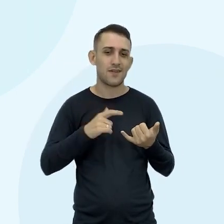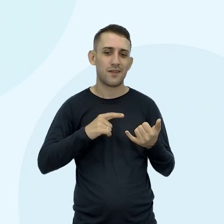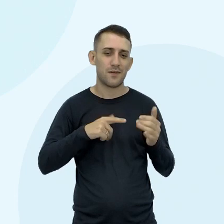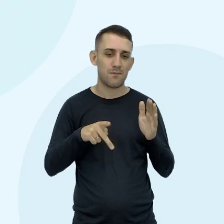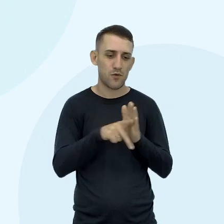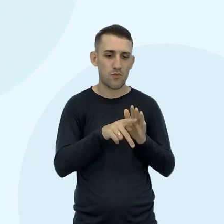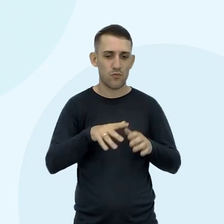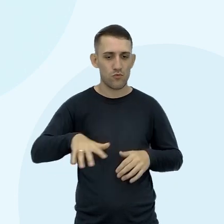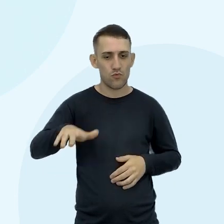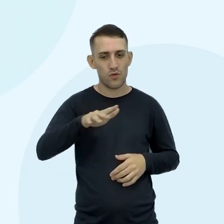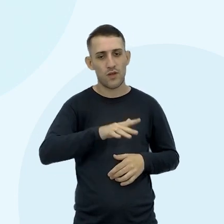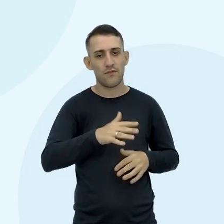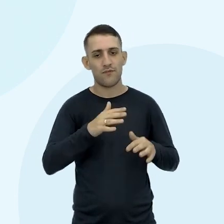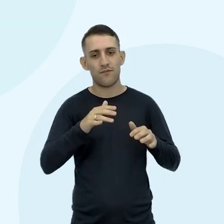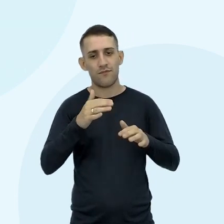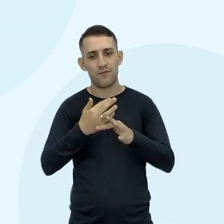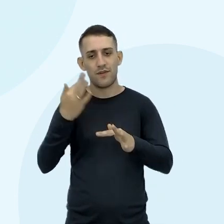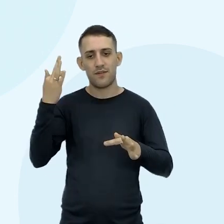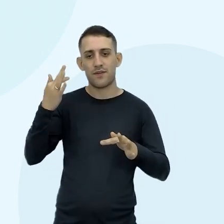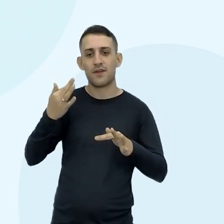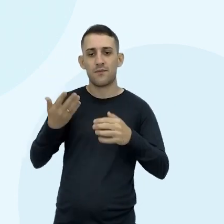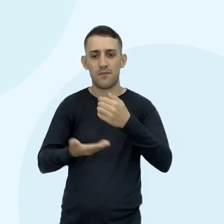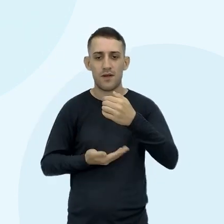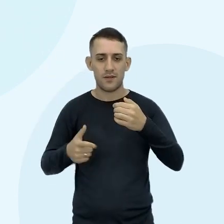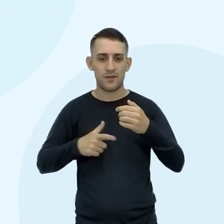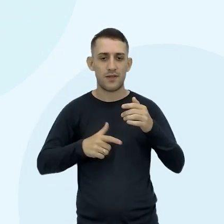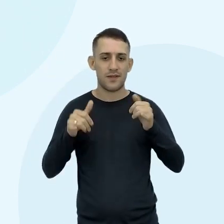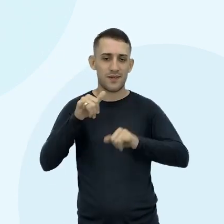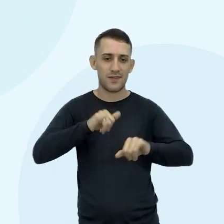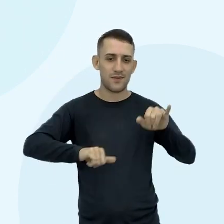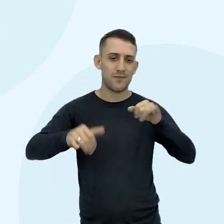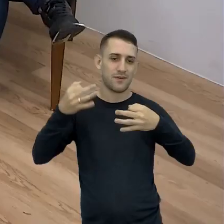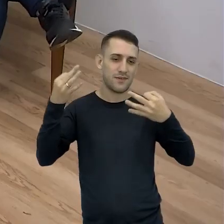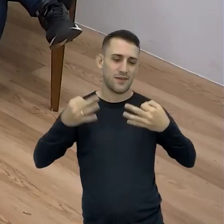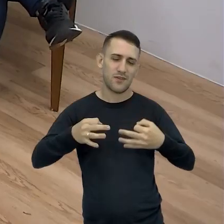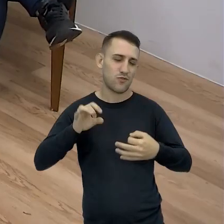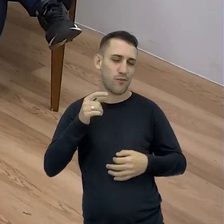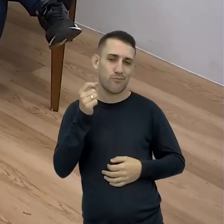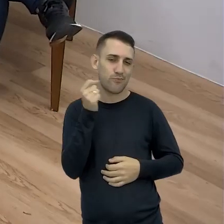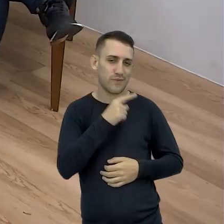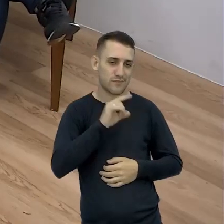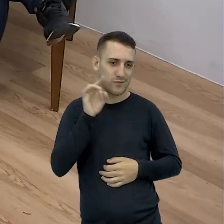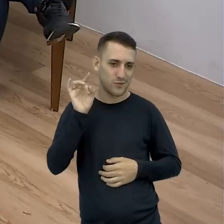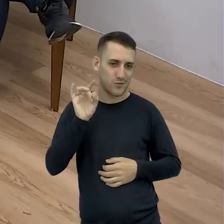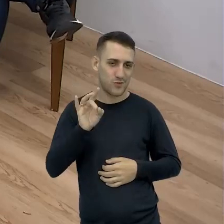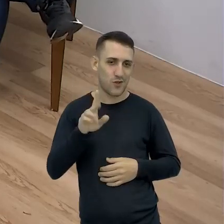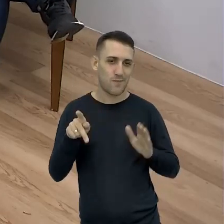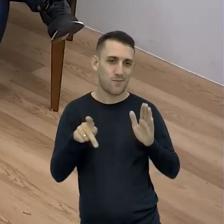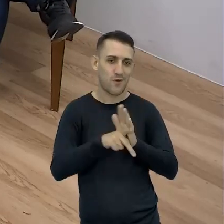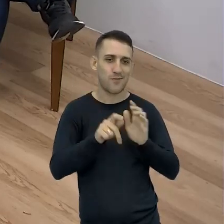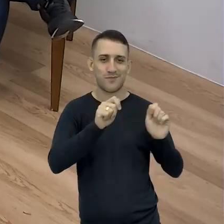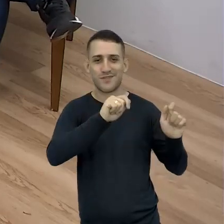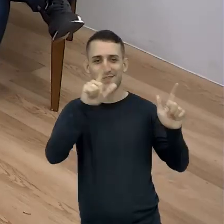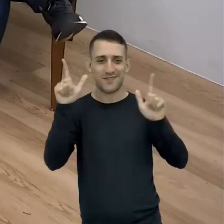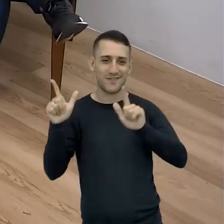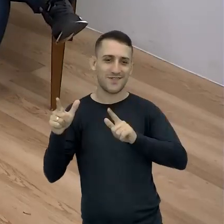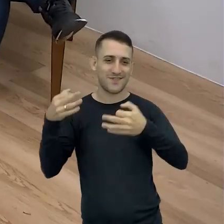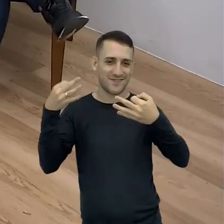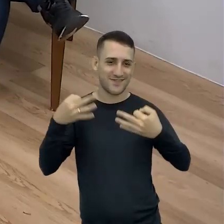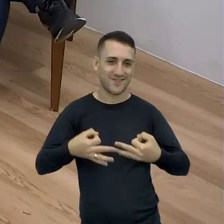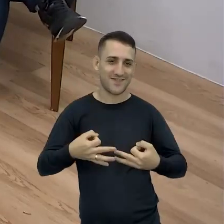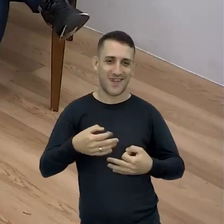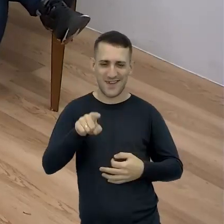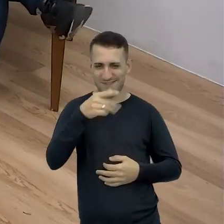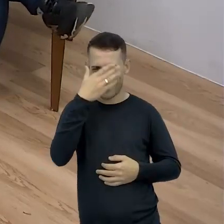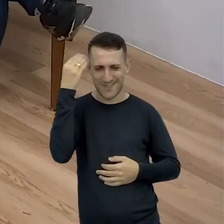Física E embaixo do micro A macroquímica Físico-química Mas era uma piadinha Assim nos slides Mas deixa para